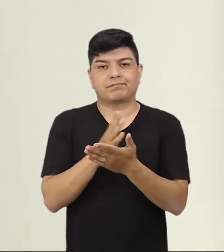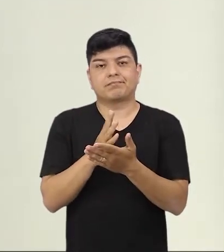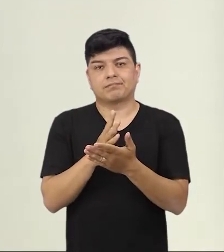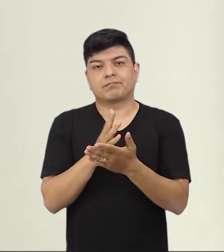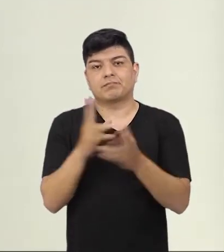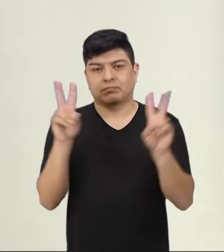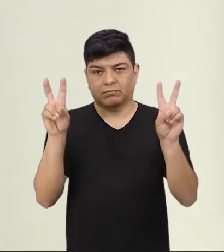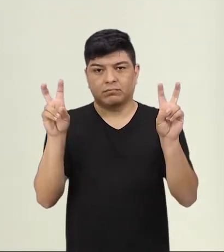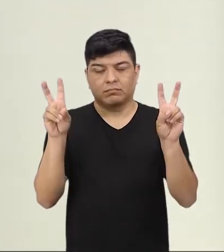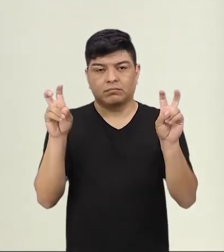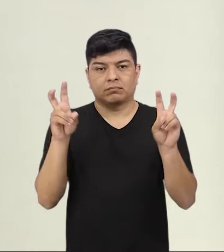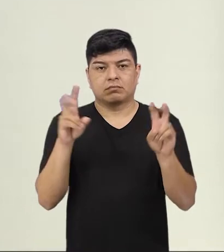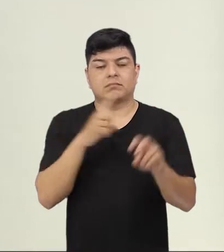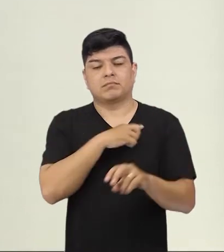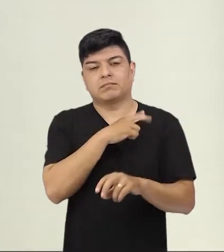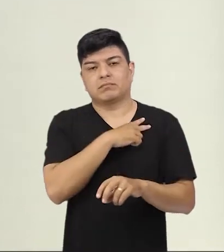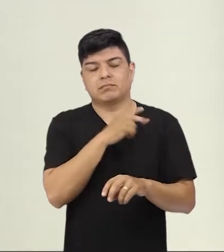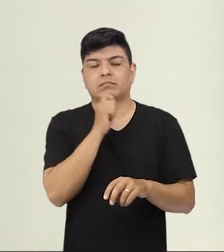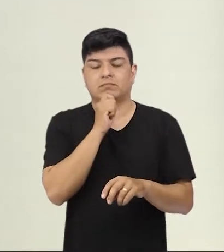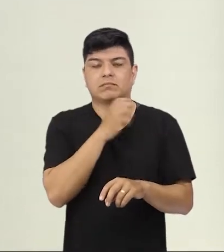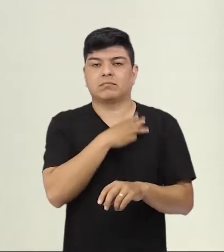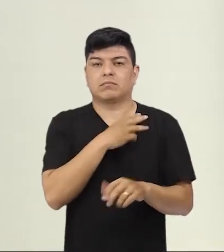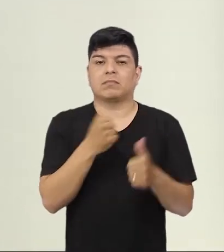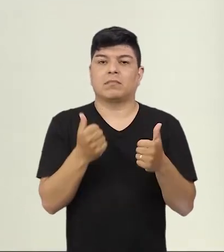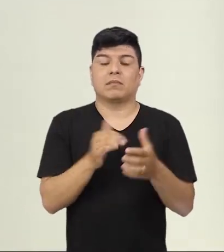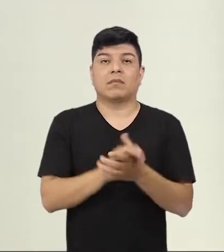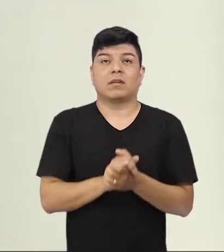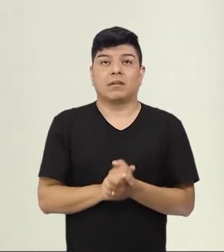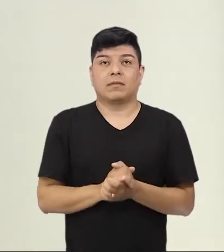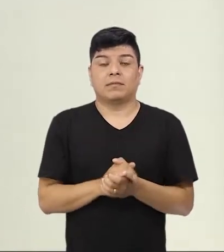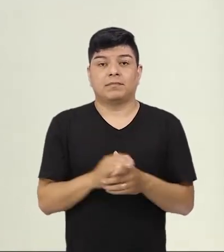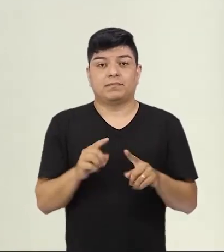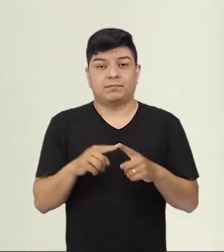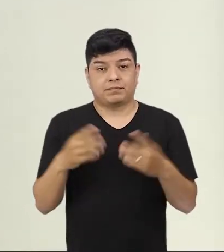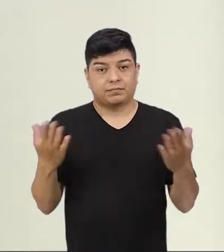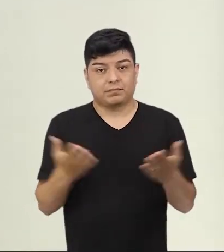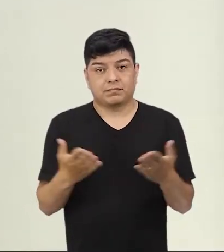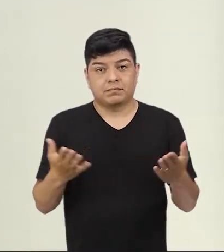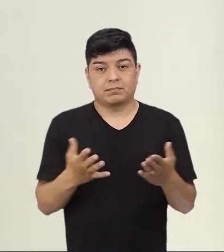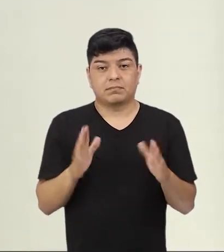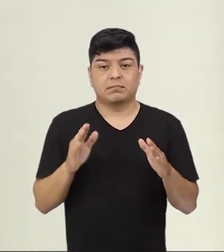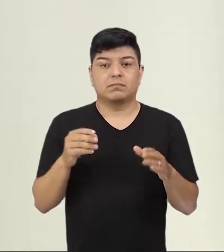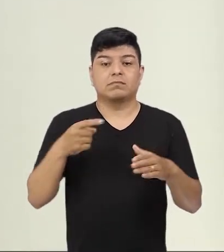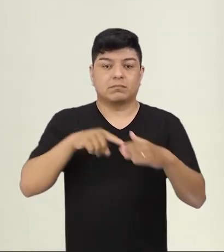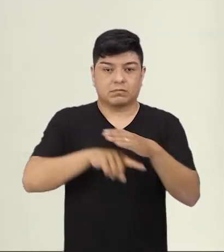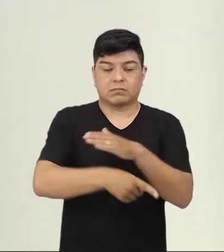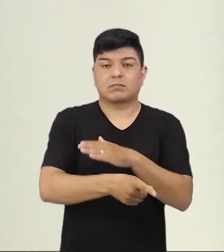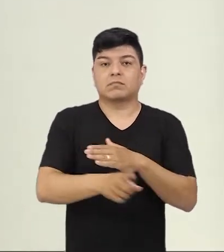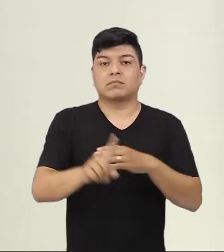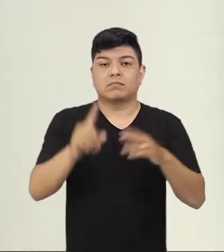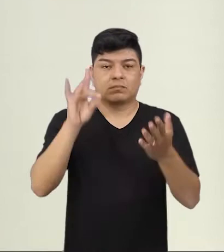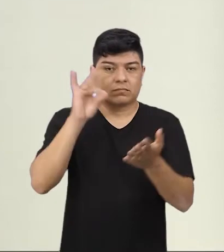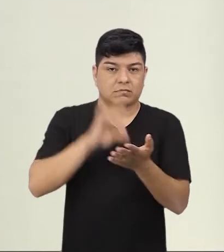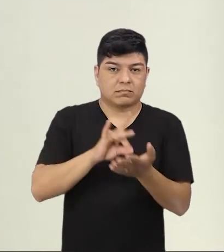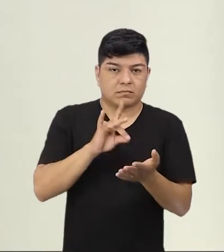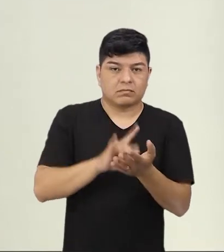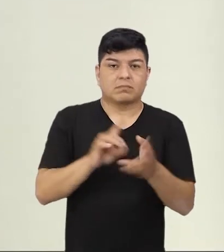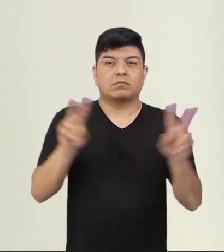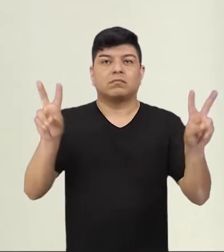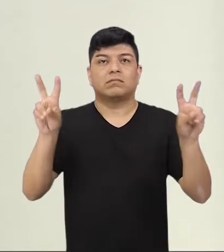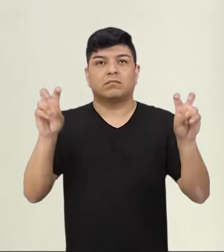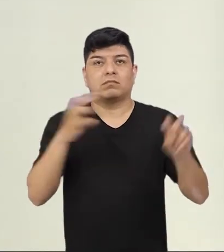passada, nesse momento de retomada, de nivelamento. Hoje, então, nós vamos adentrar, de fato, nos